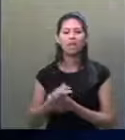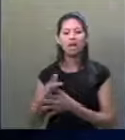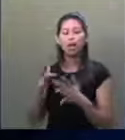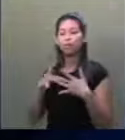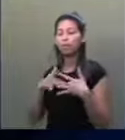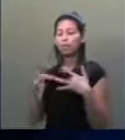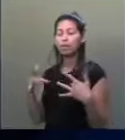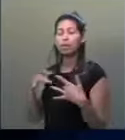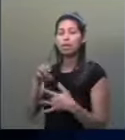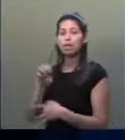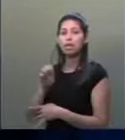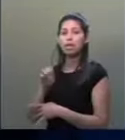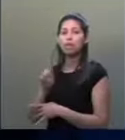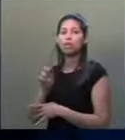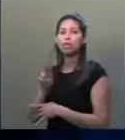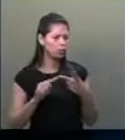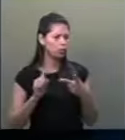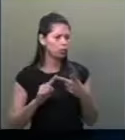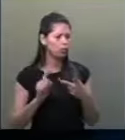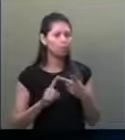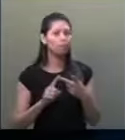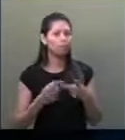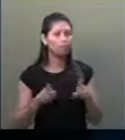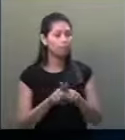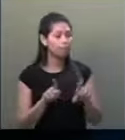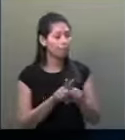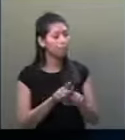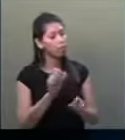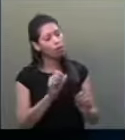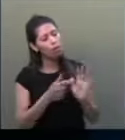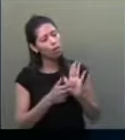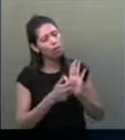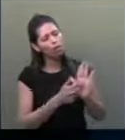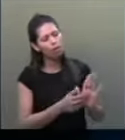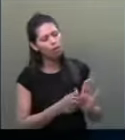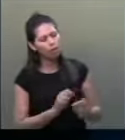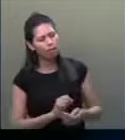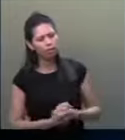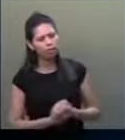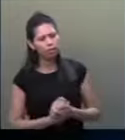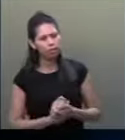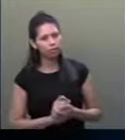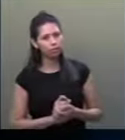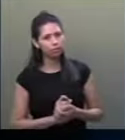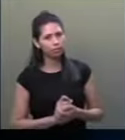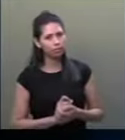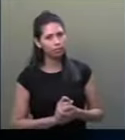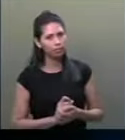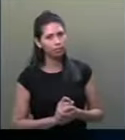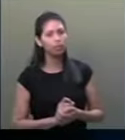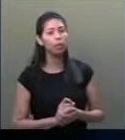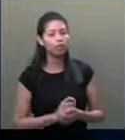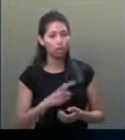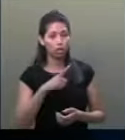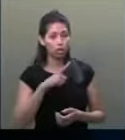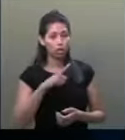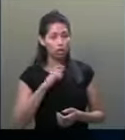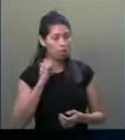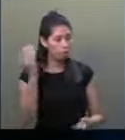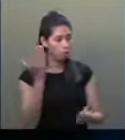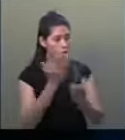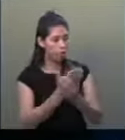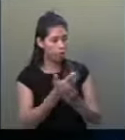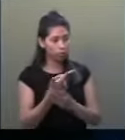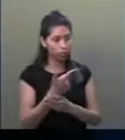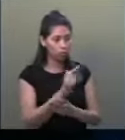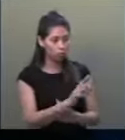Coisas estranhas estão ocorrendo. Me parece que o indiciamento de seis